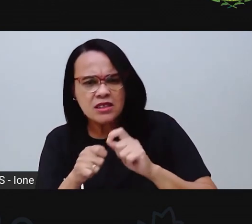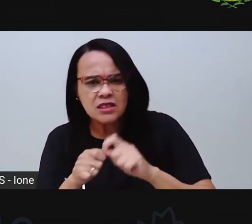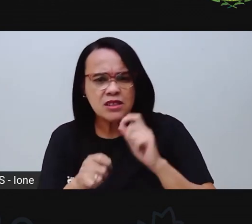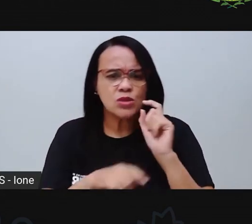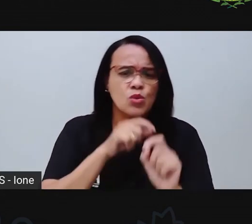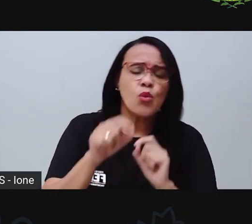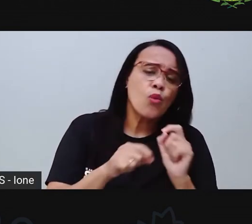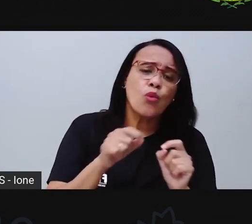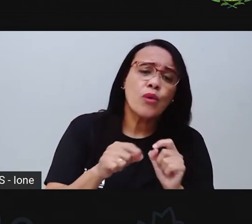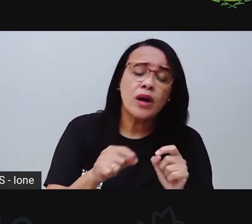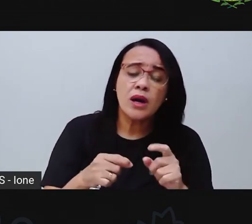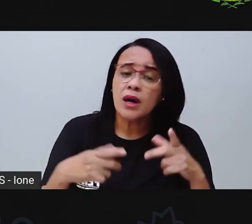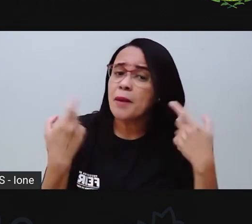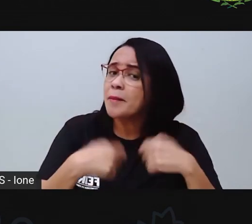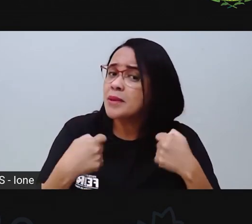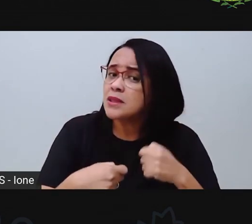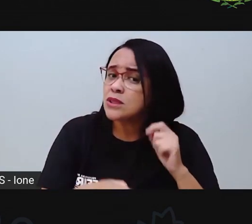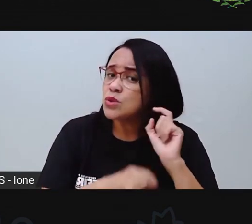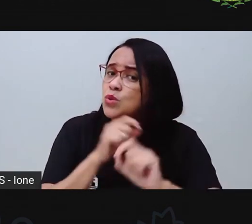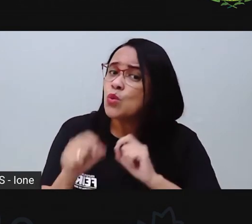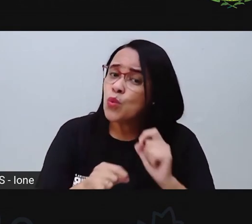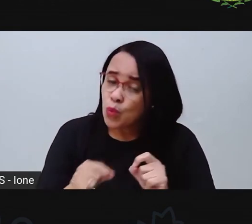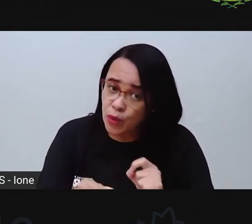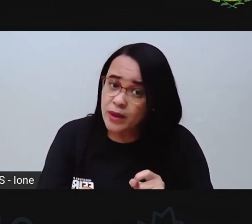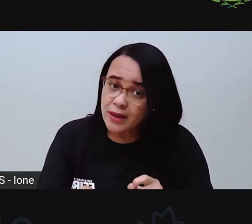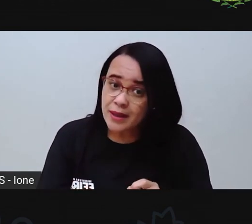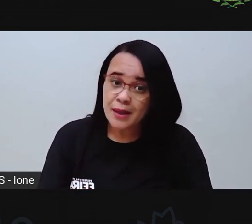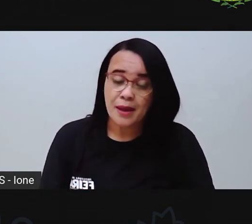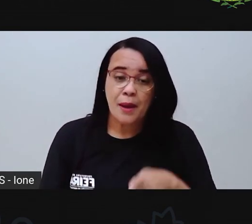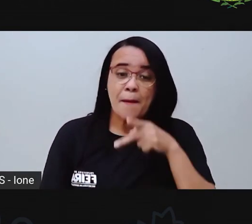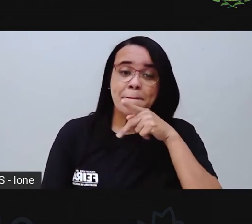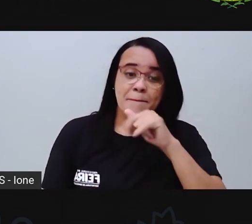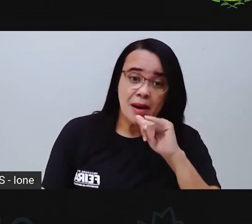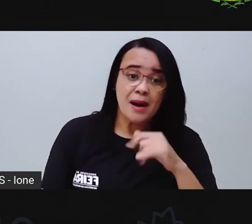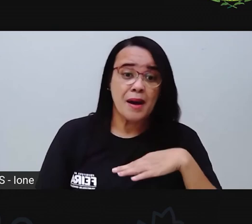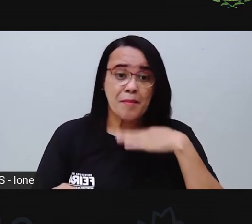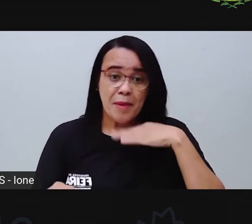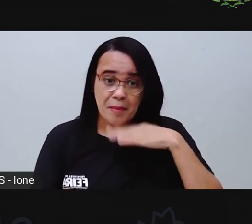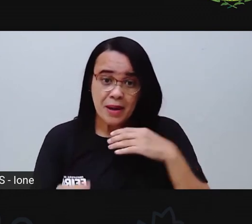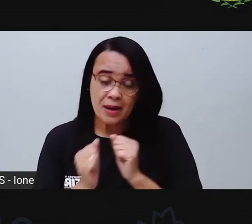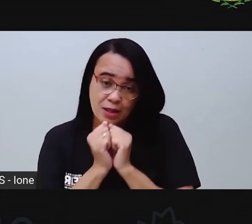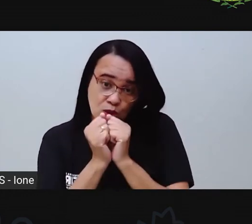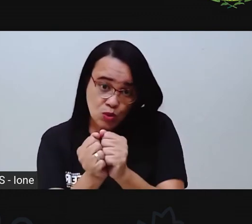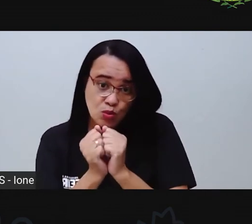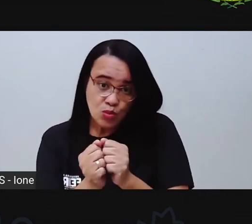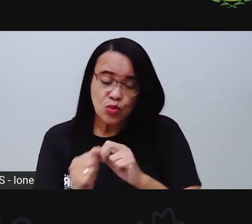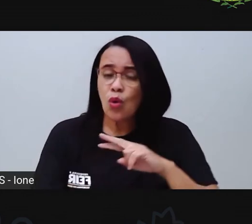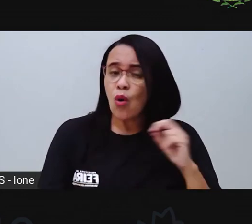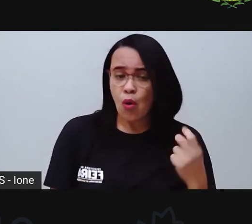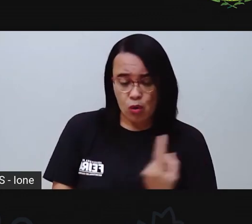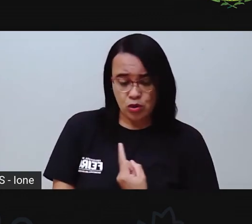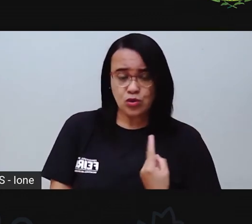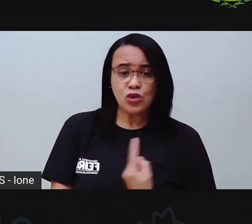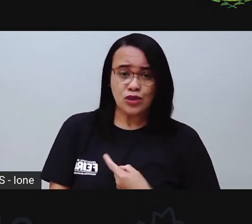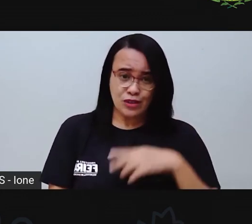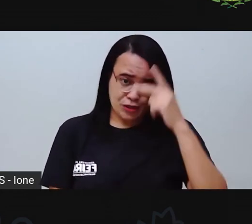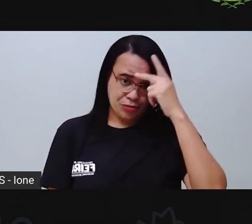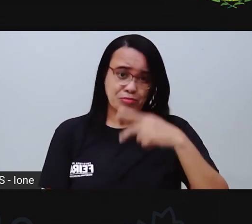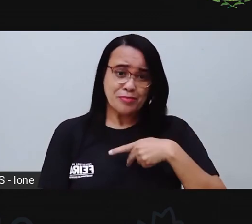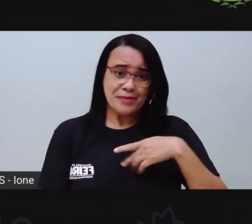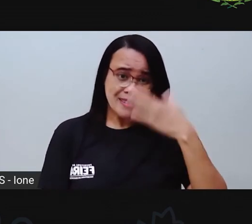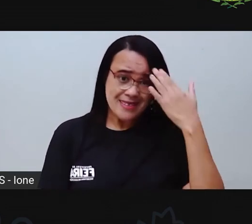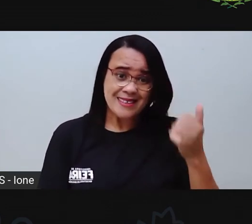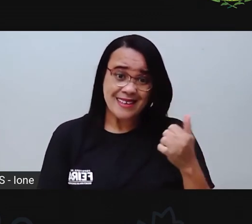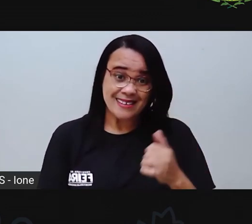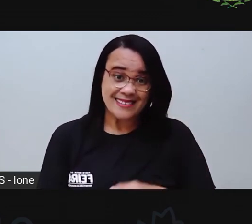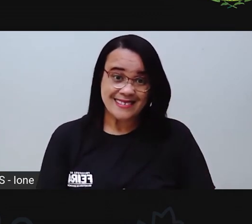precisar da ajuda de quem? Do meu papai, da minha mamãe? consigo fazer sozinho? Né? Então, isso tudo ajuda vocês ao longo do dia a